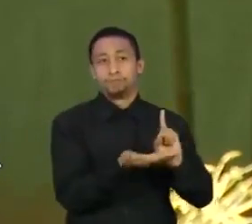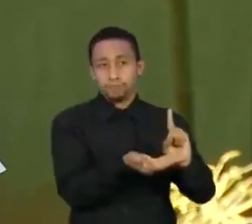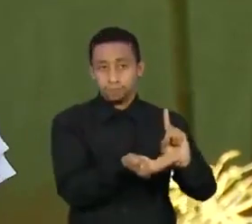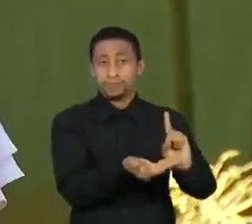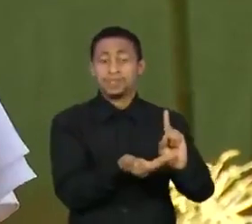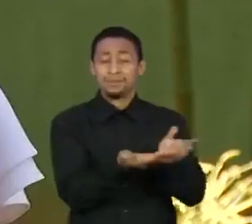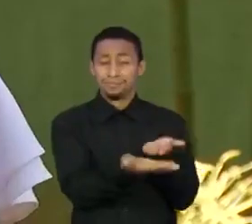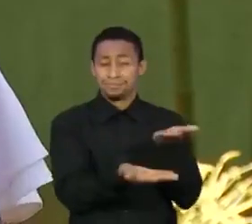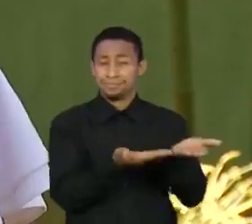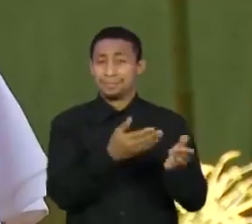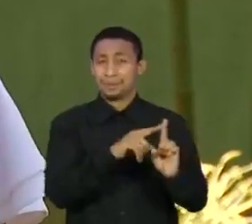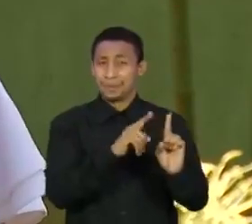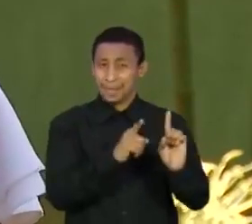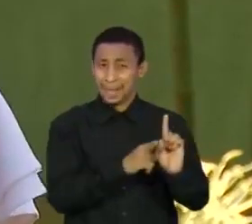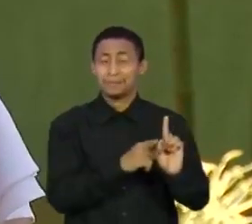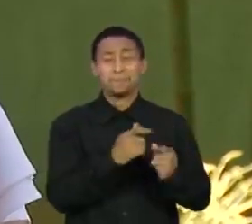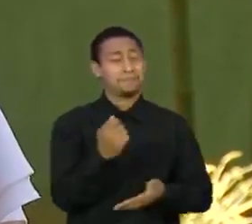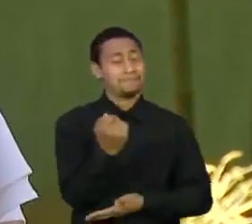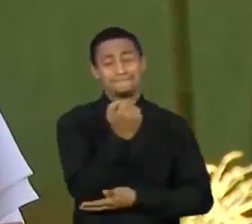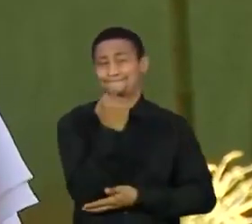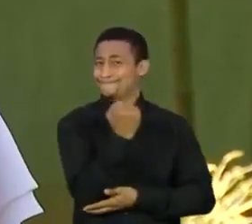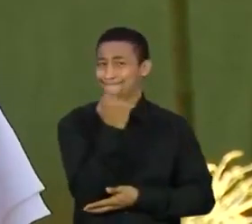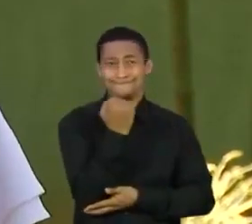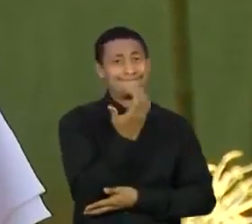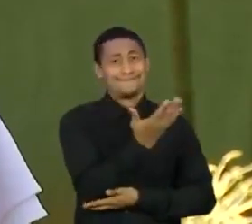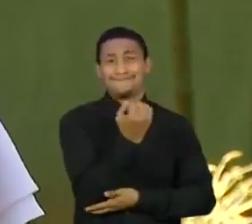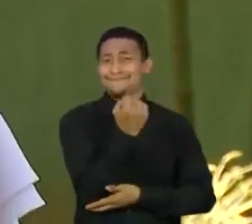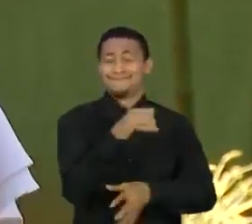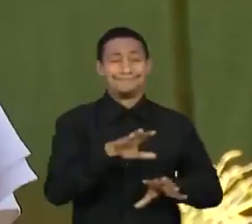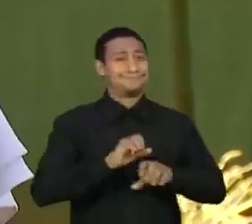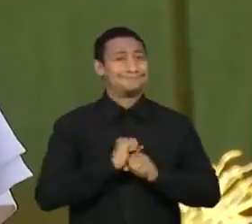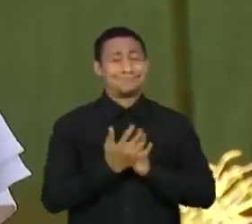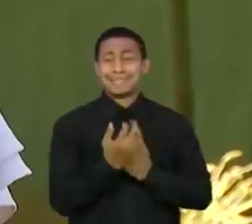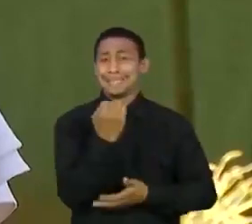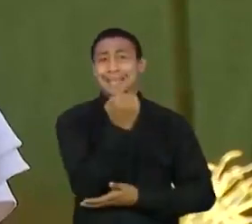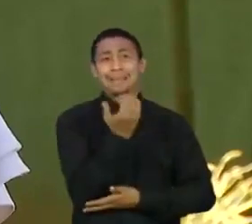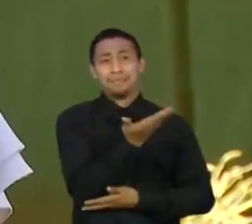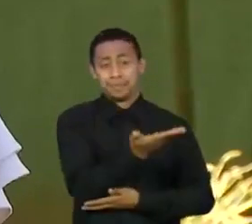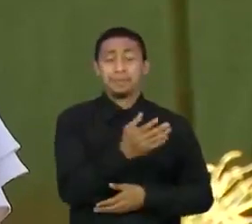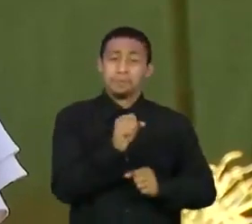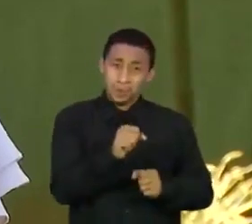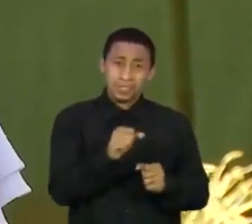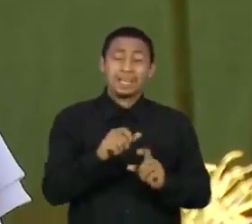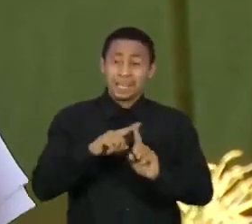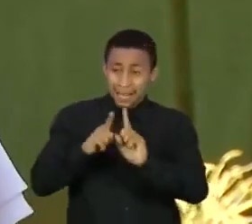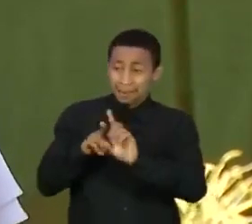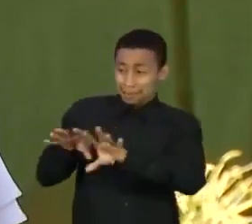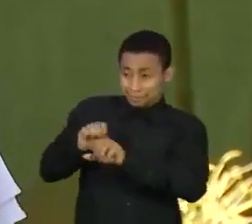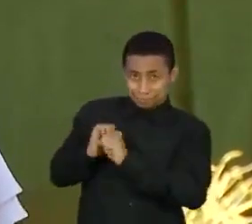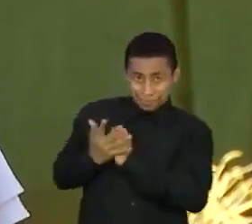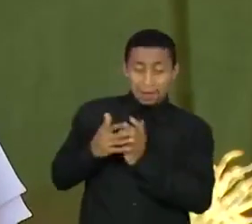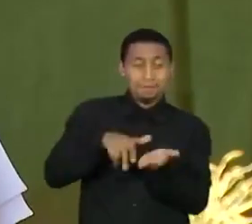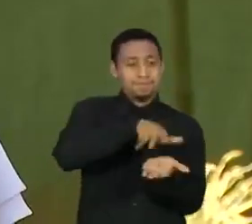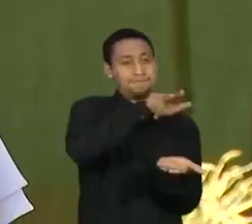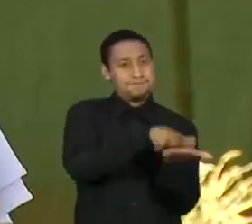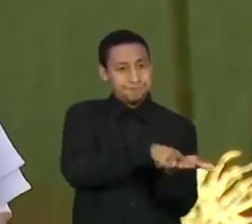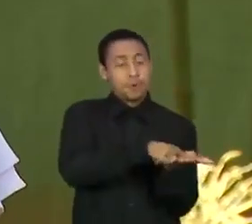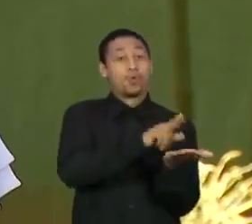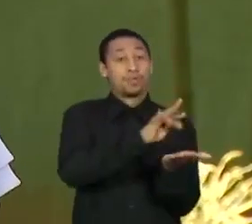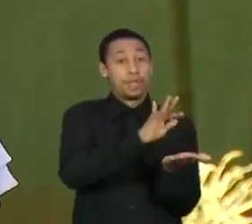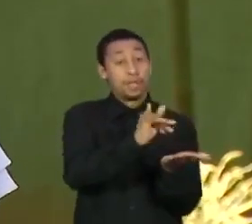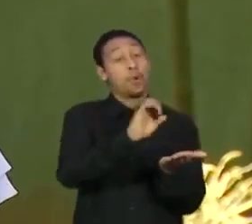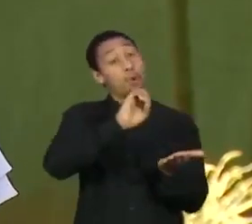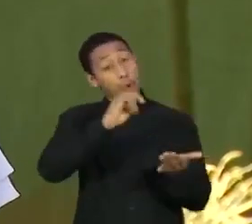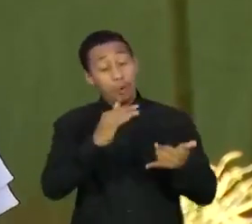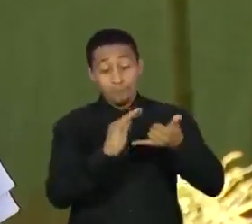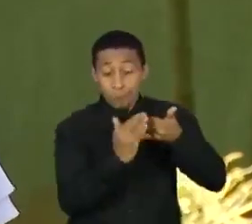é, a gestação aumenta as chances da mulher desenvolver sintomas graves e precisar de um leito de UTI ou de respiração mecânica,